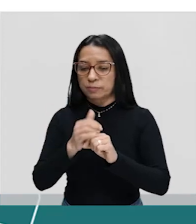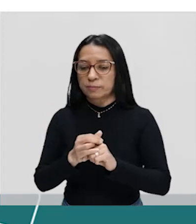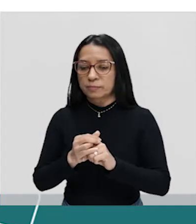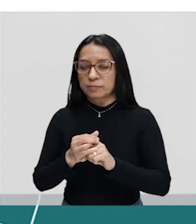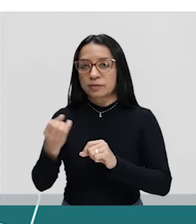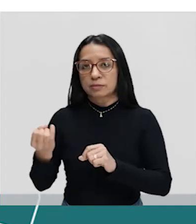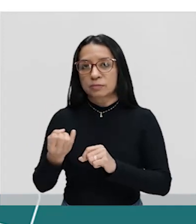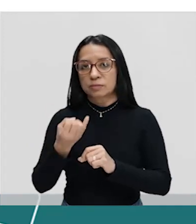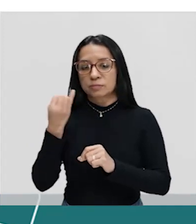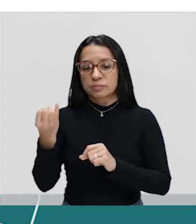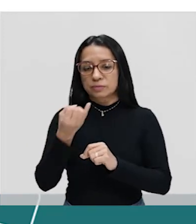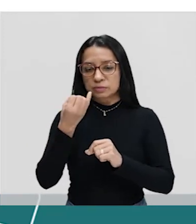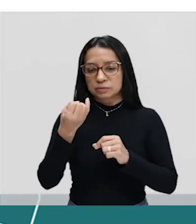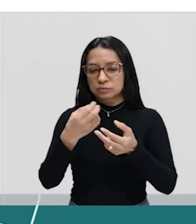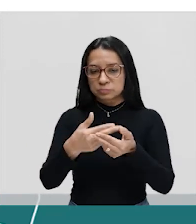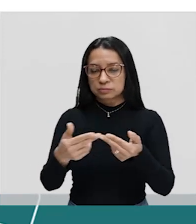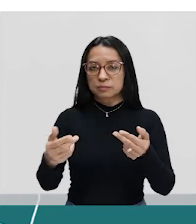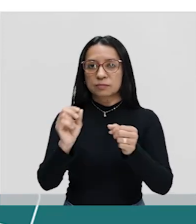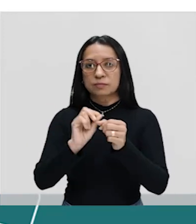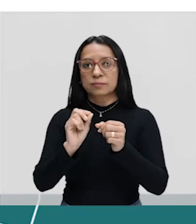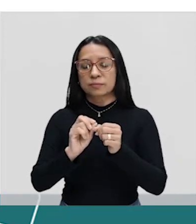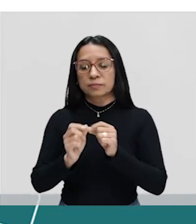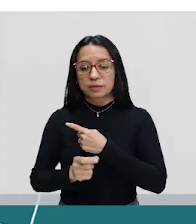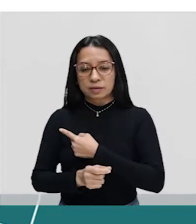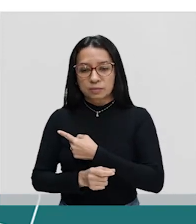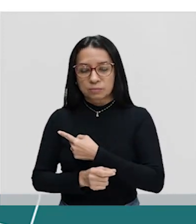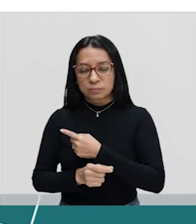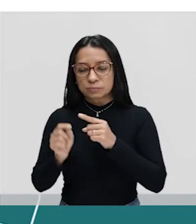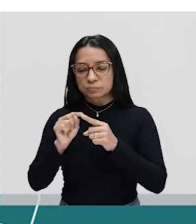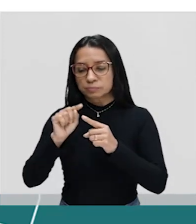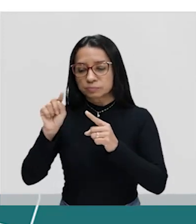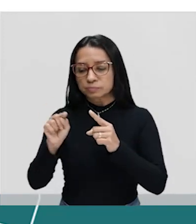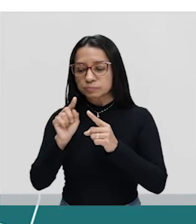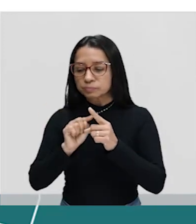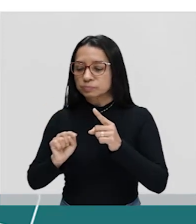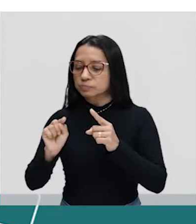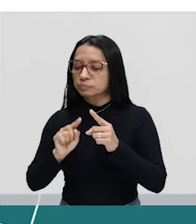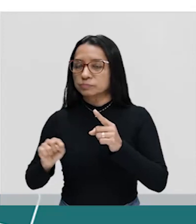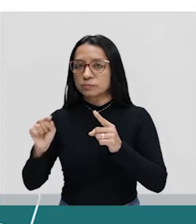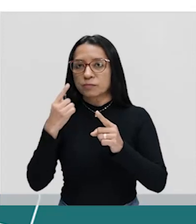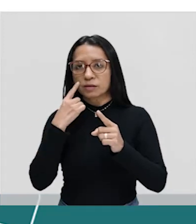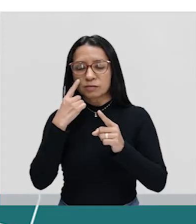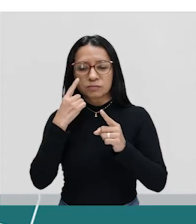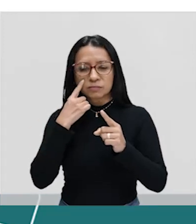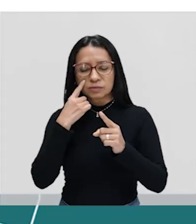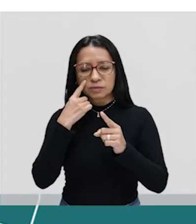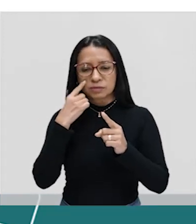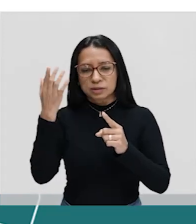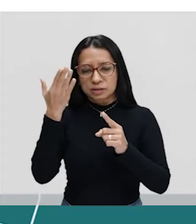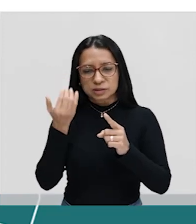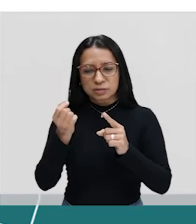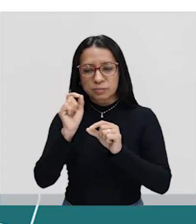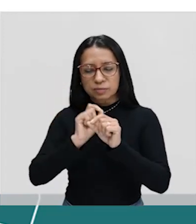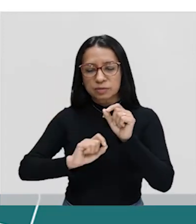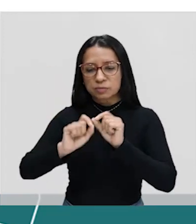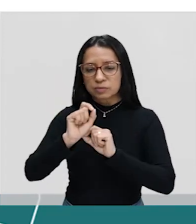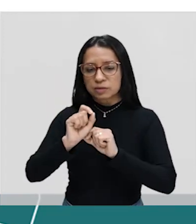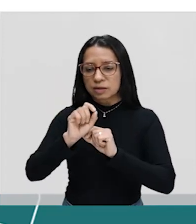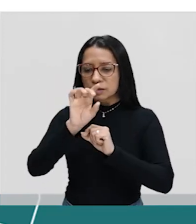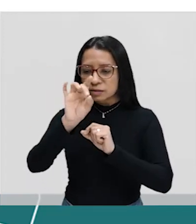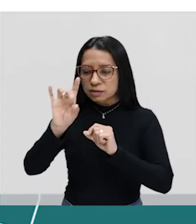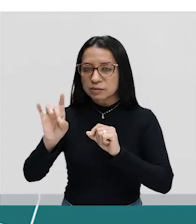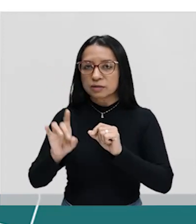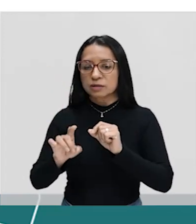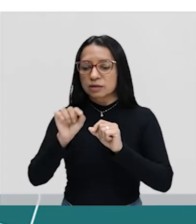interessante aí no teu material, tu fazer desse diagrama aqui, puxar as indicações, identificando o que é cada